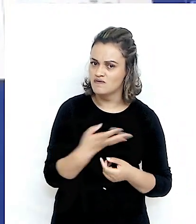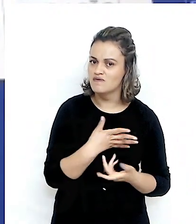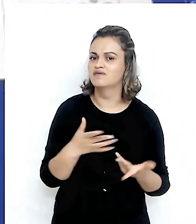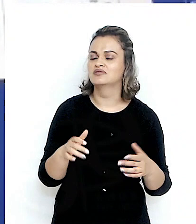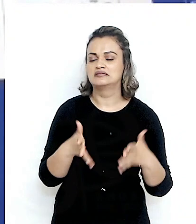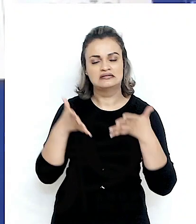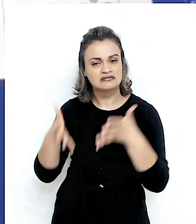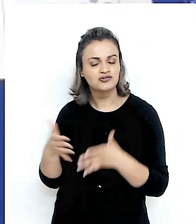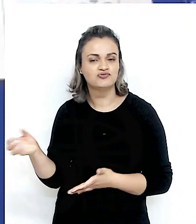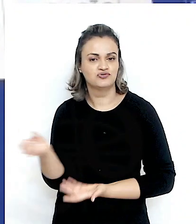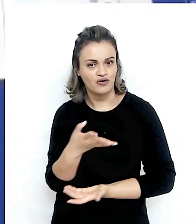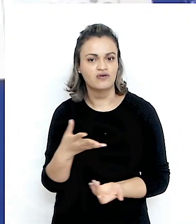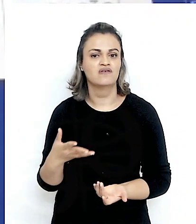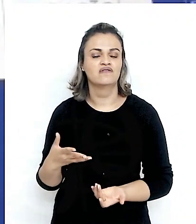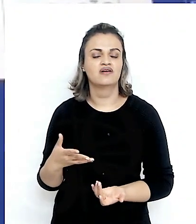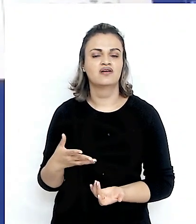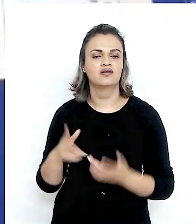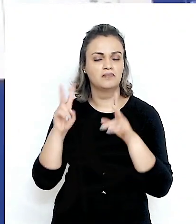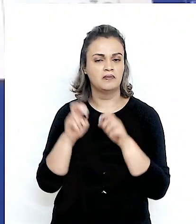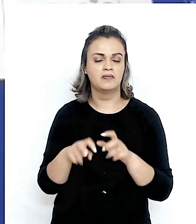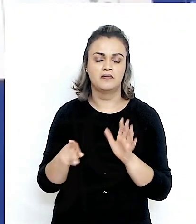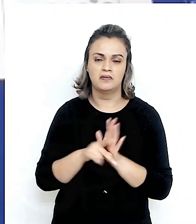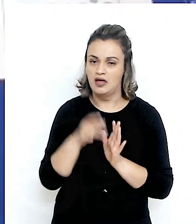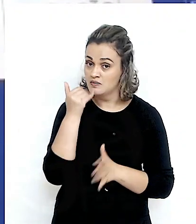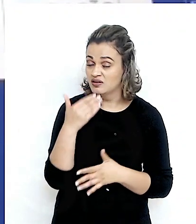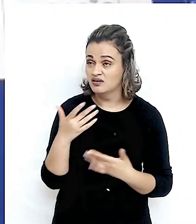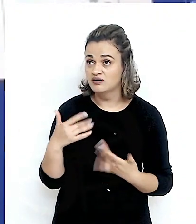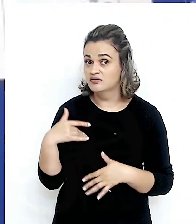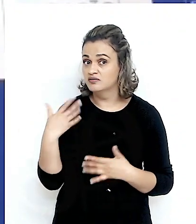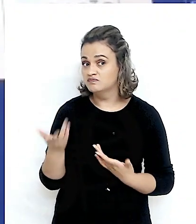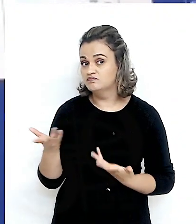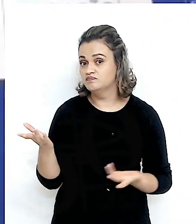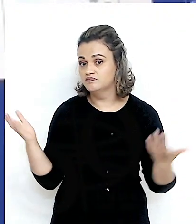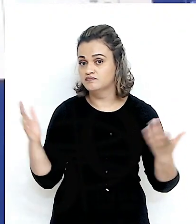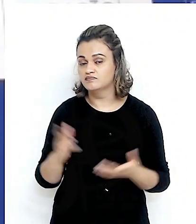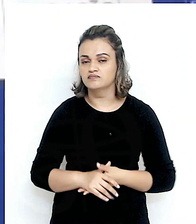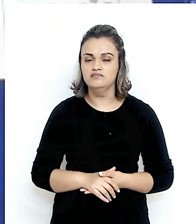das nossas cadeias alimentares, né, eu acho que a gente precisa ter